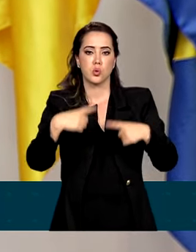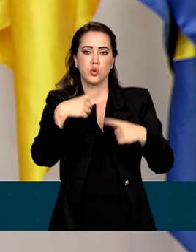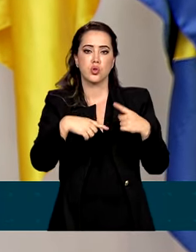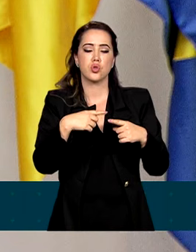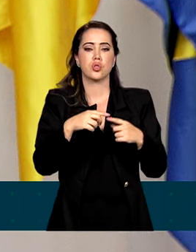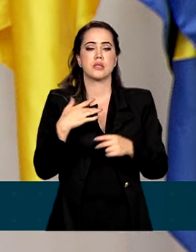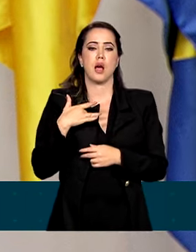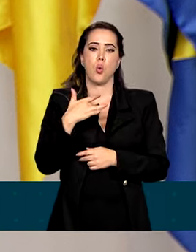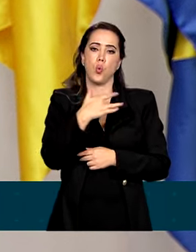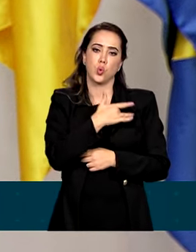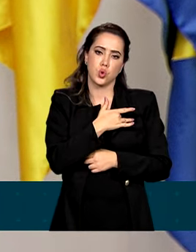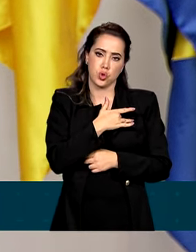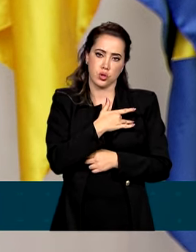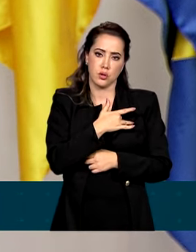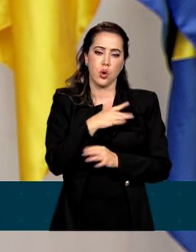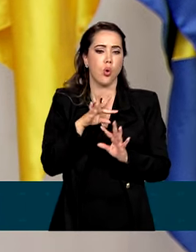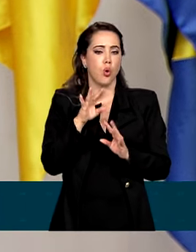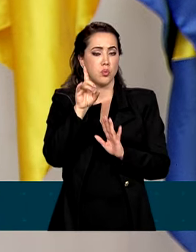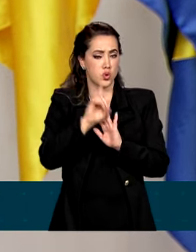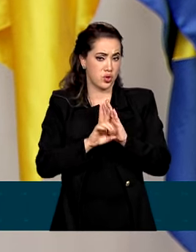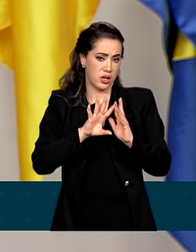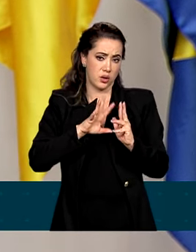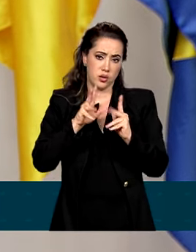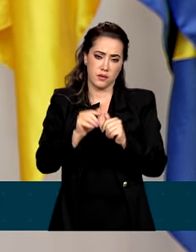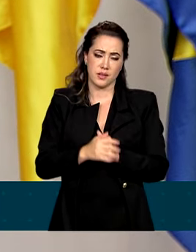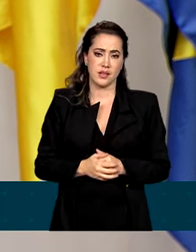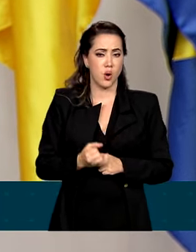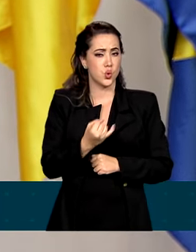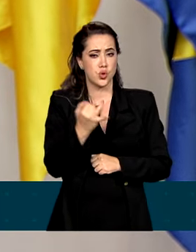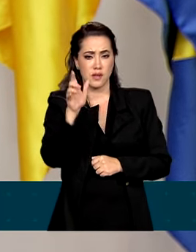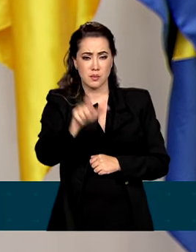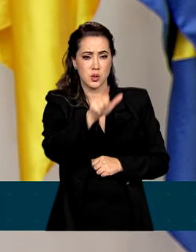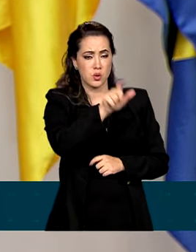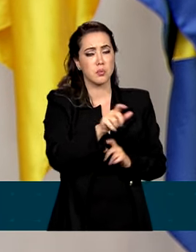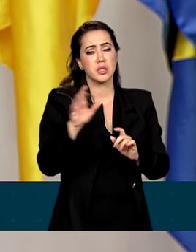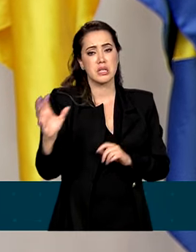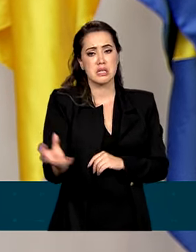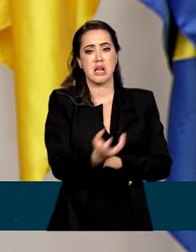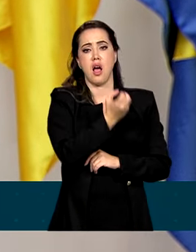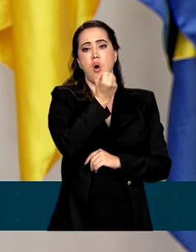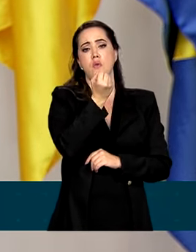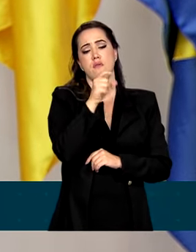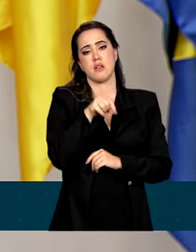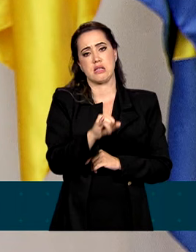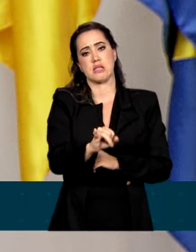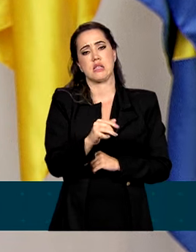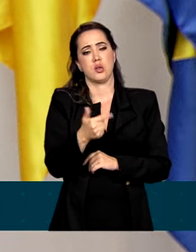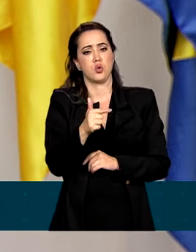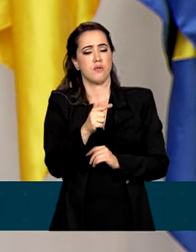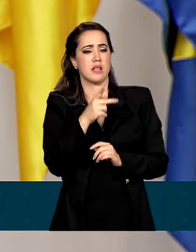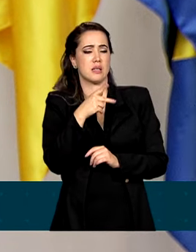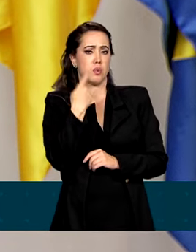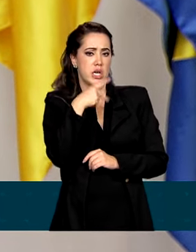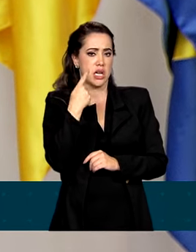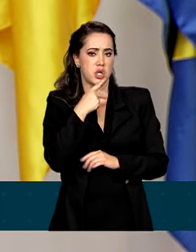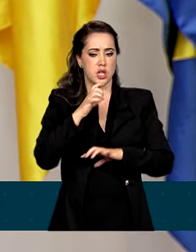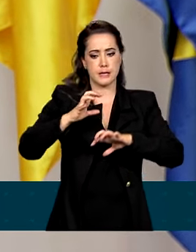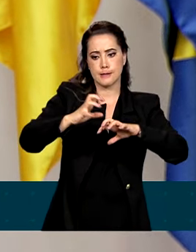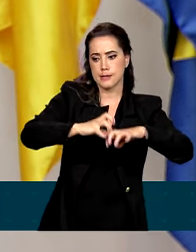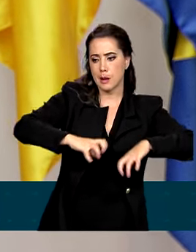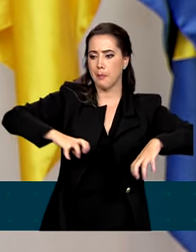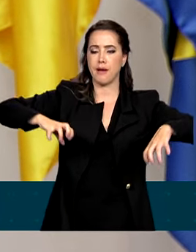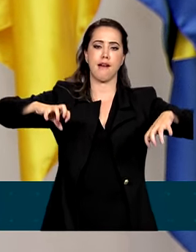poderiam ter sido salvos da ignorância, de doenças e do abandono não fossem as políticas excludentes da ditadura